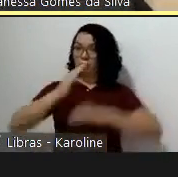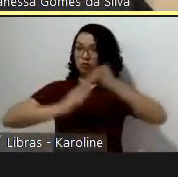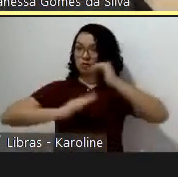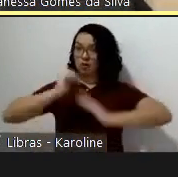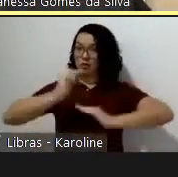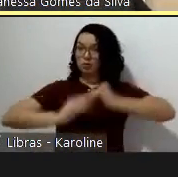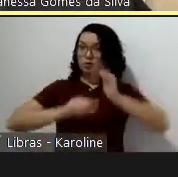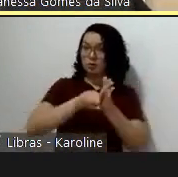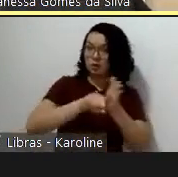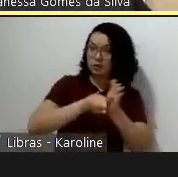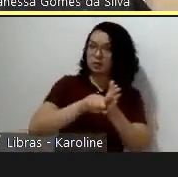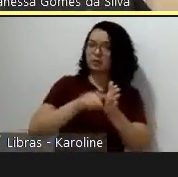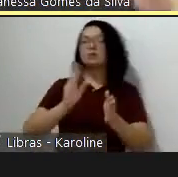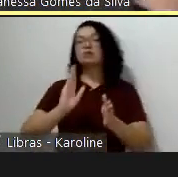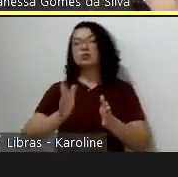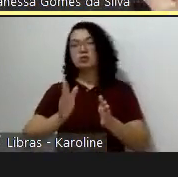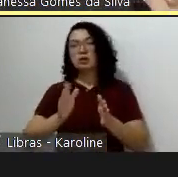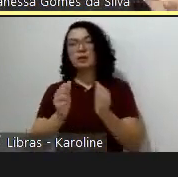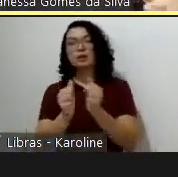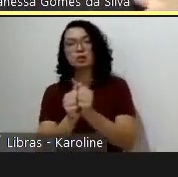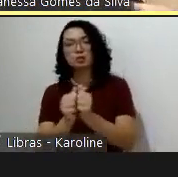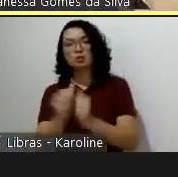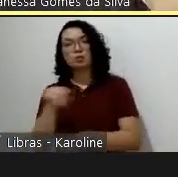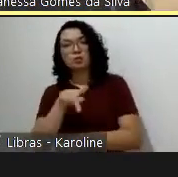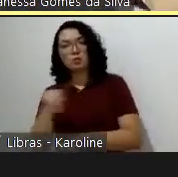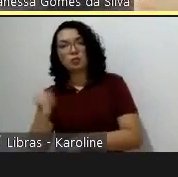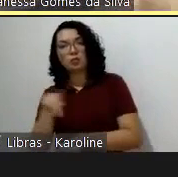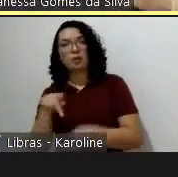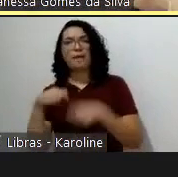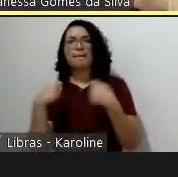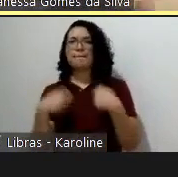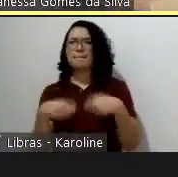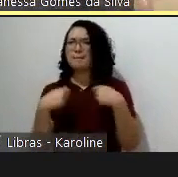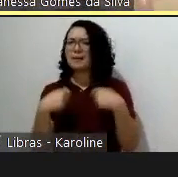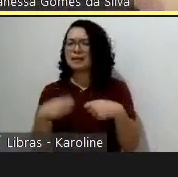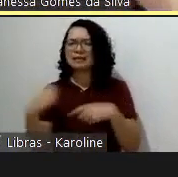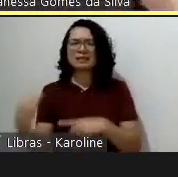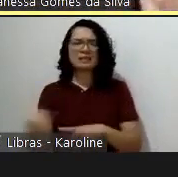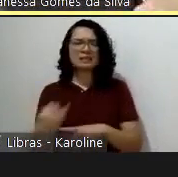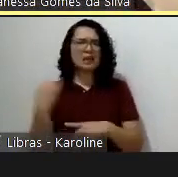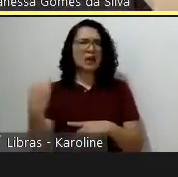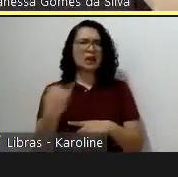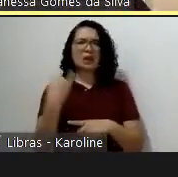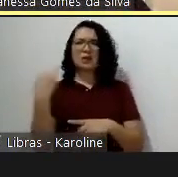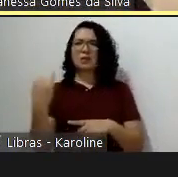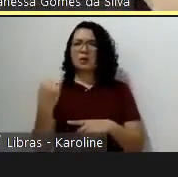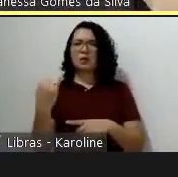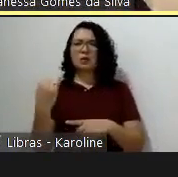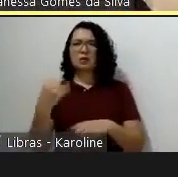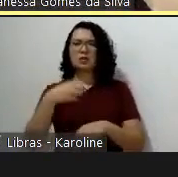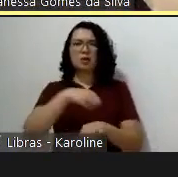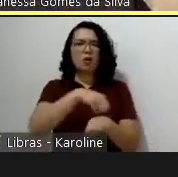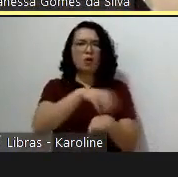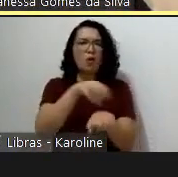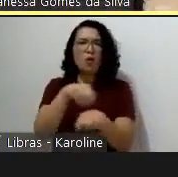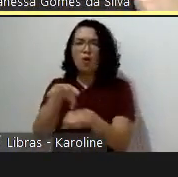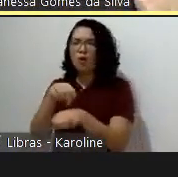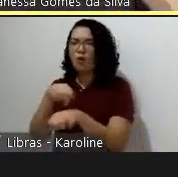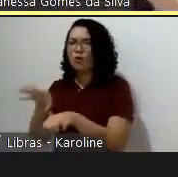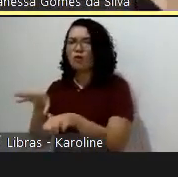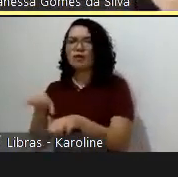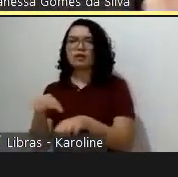de docentes e formadores, a nós cabe fornecer os elementos que faltam para fechar esse quebra-cabeça.